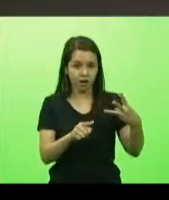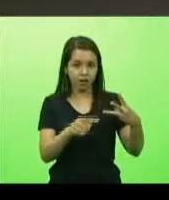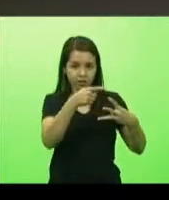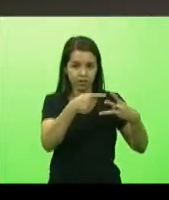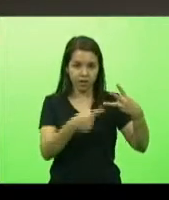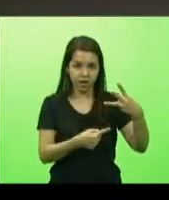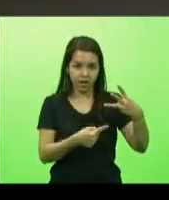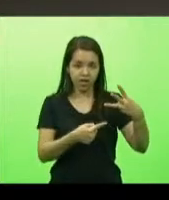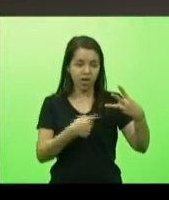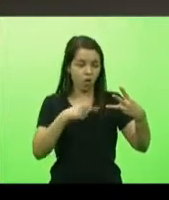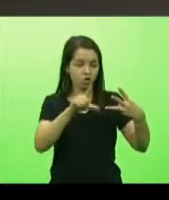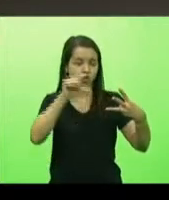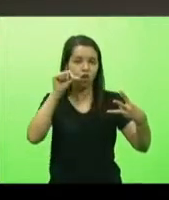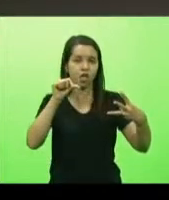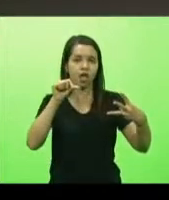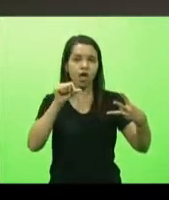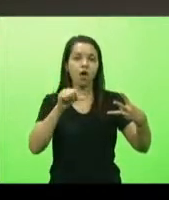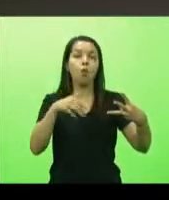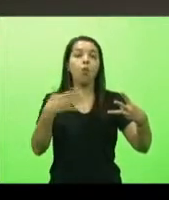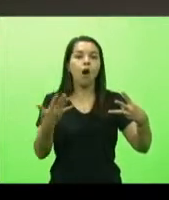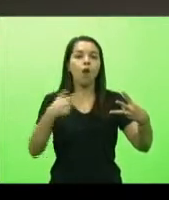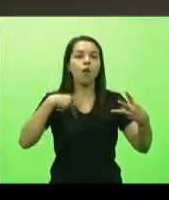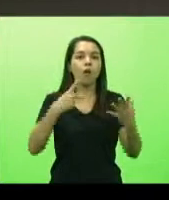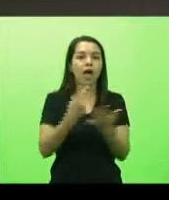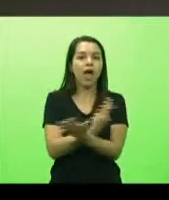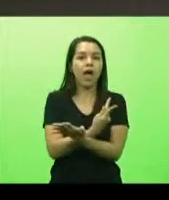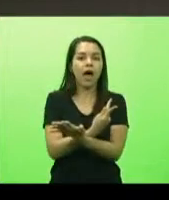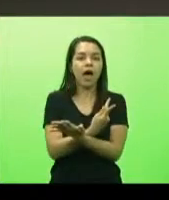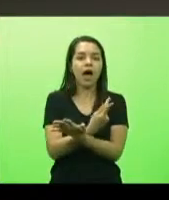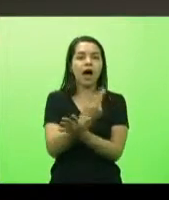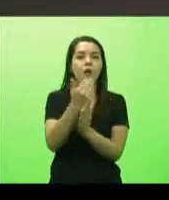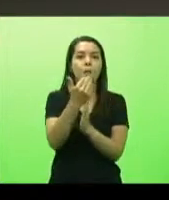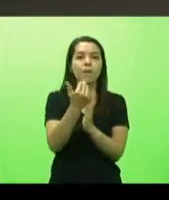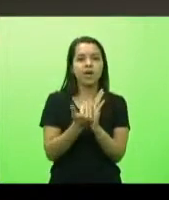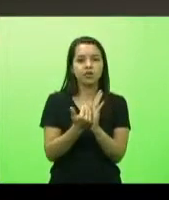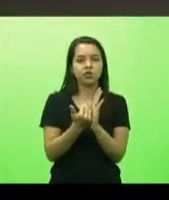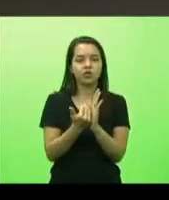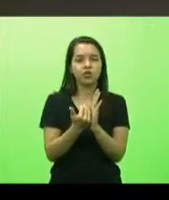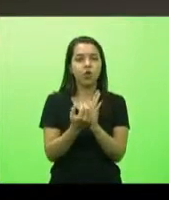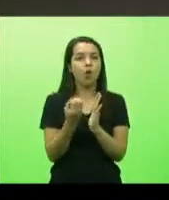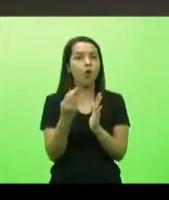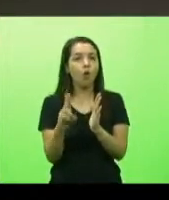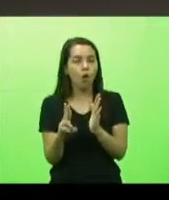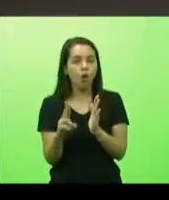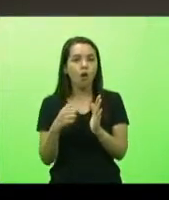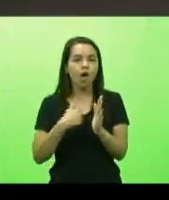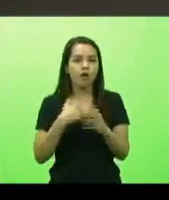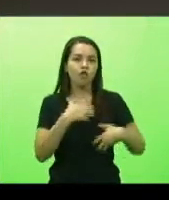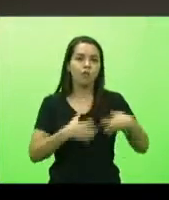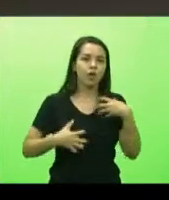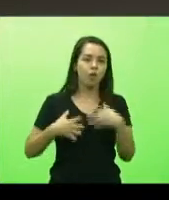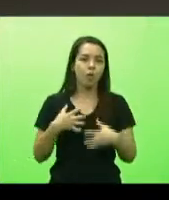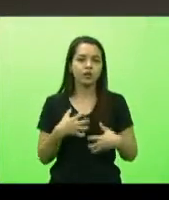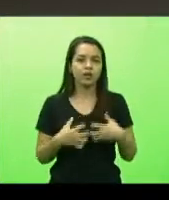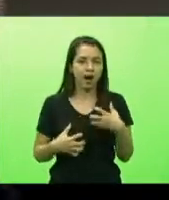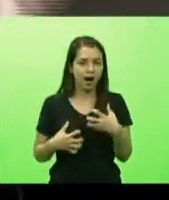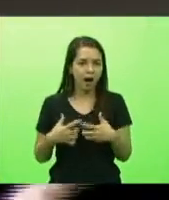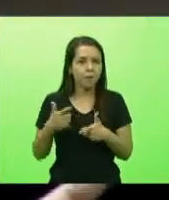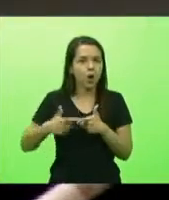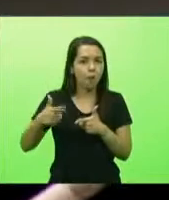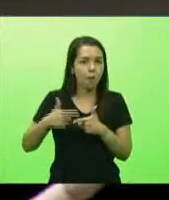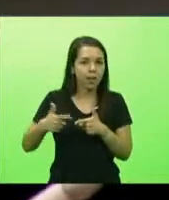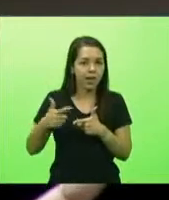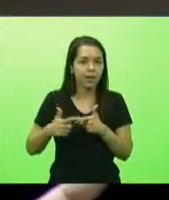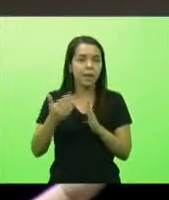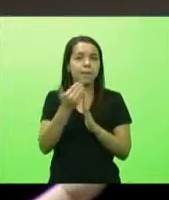ou em qual dessas alternativas eu vou me incomodar menos com o ministério público eu